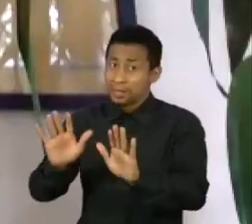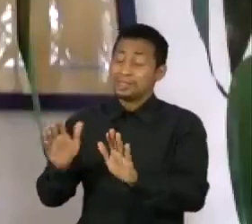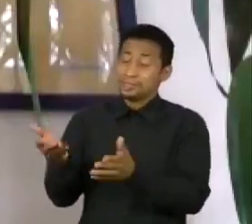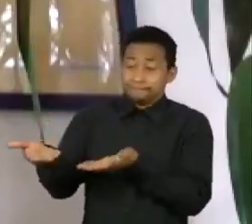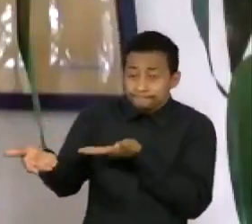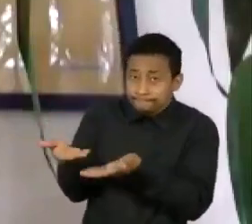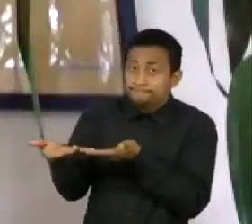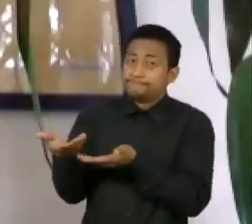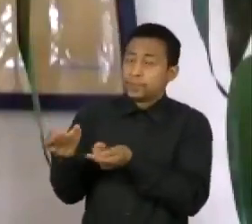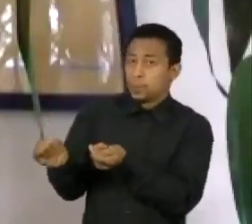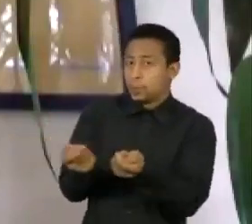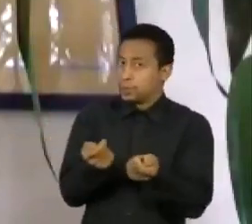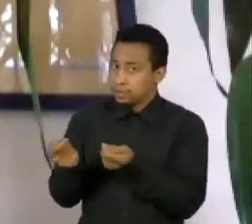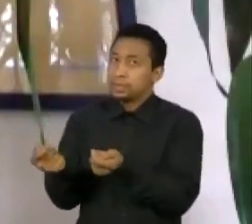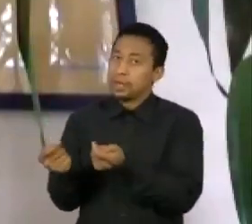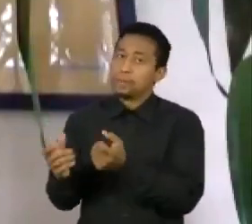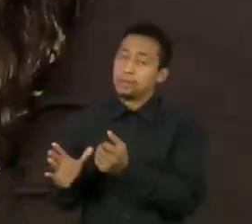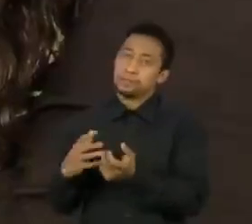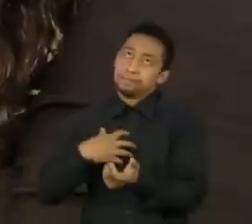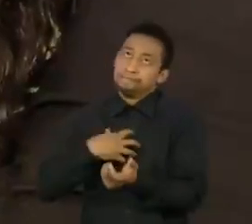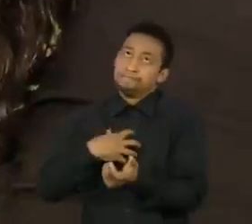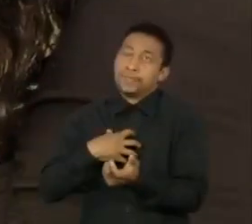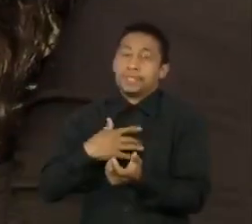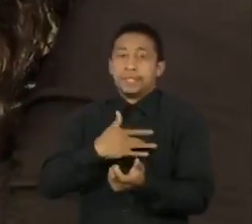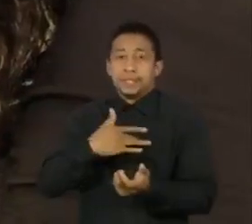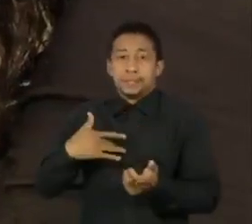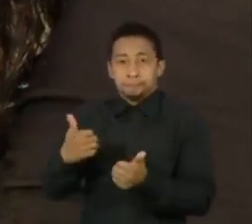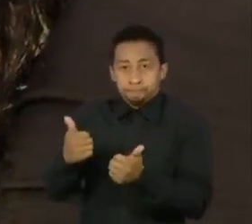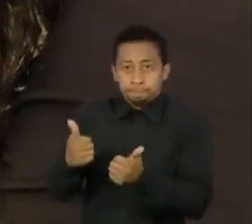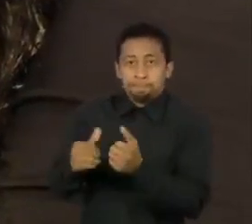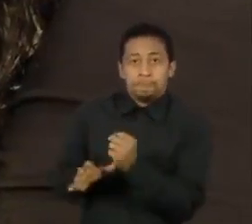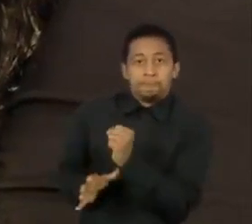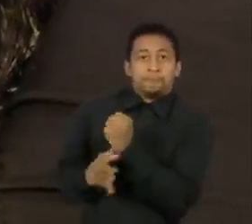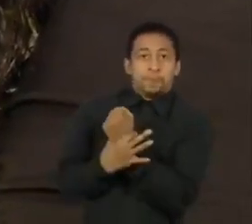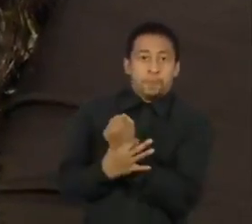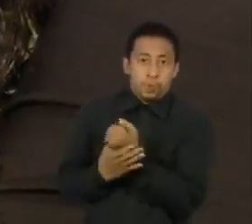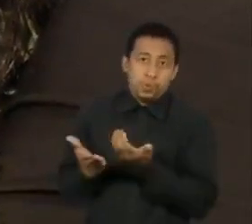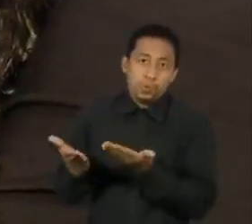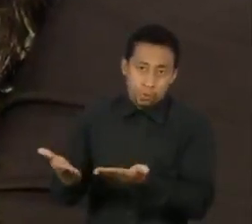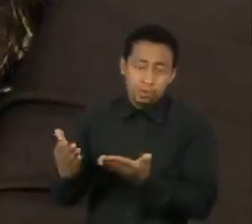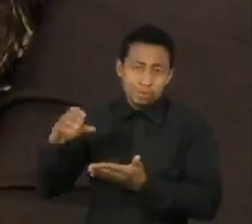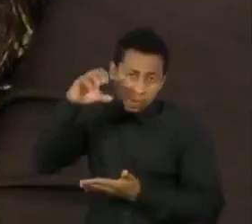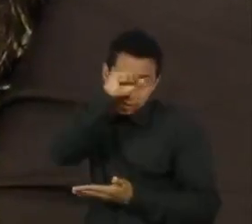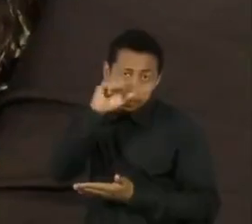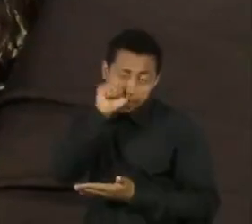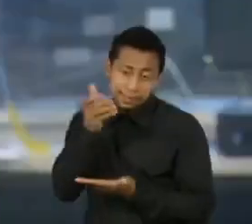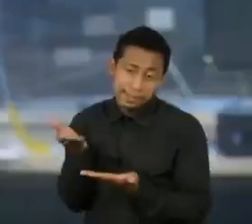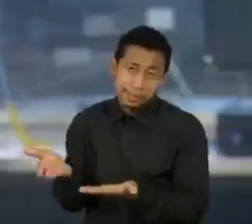com que esse espaço seja realmente saudável e de muito aprendizado. Obrigada.